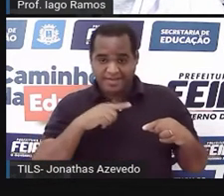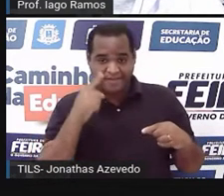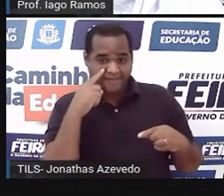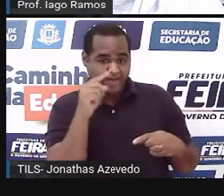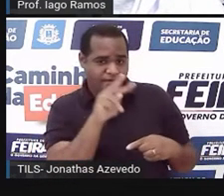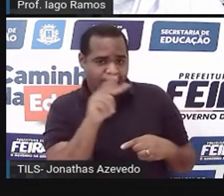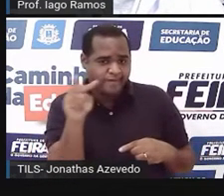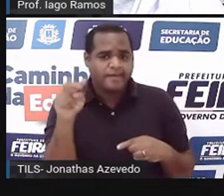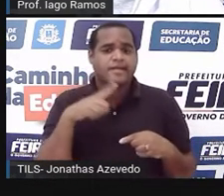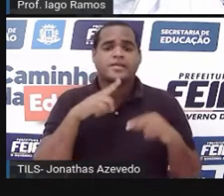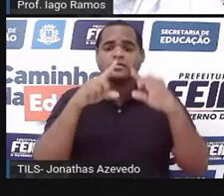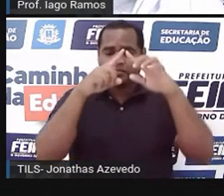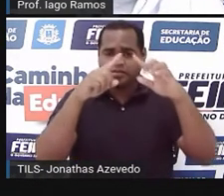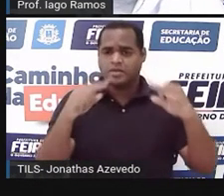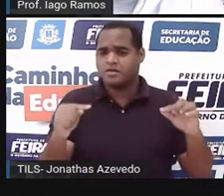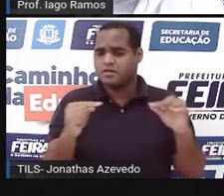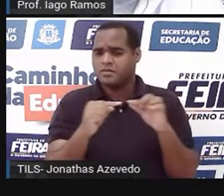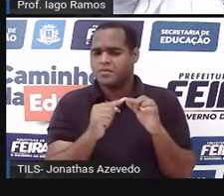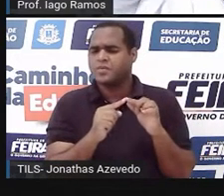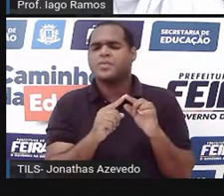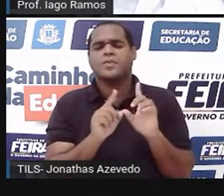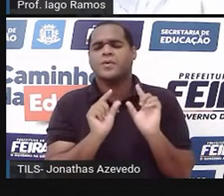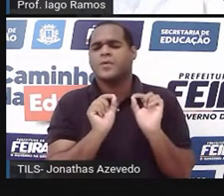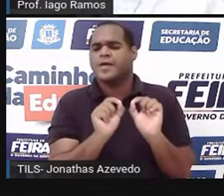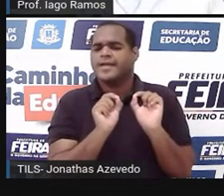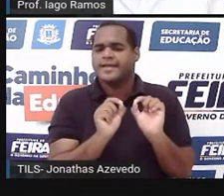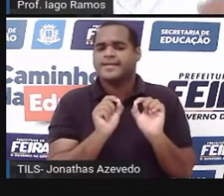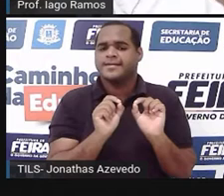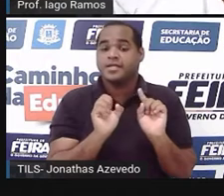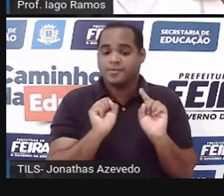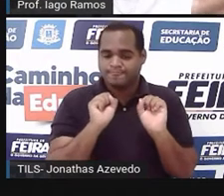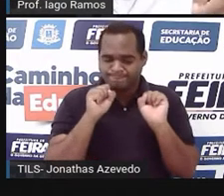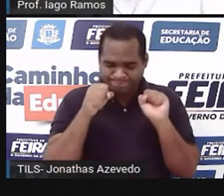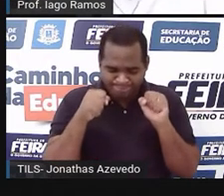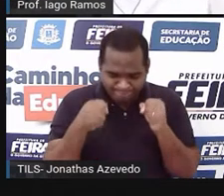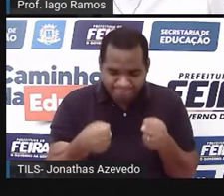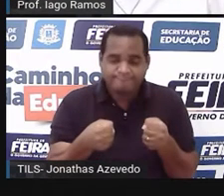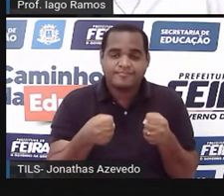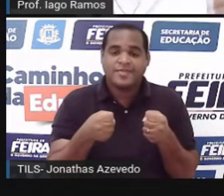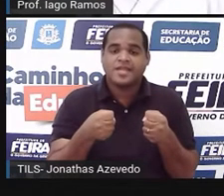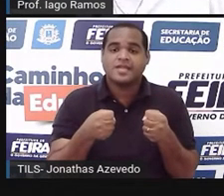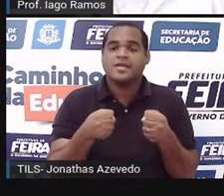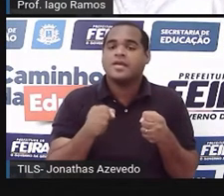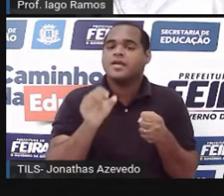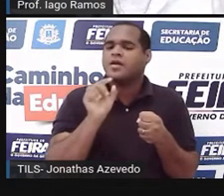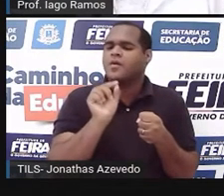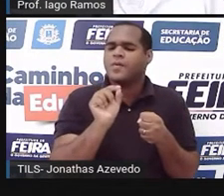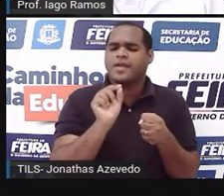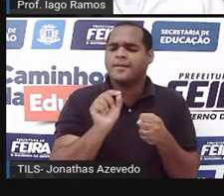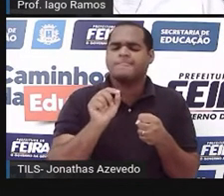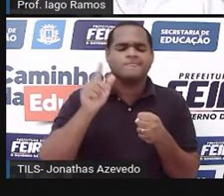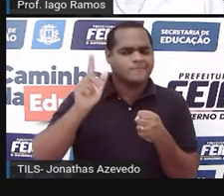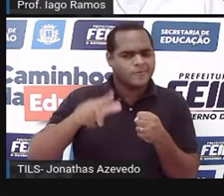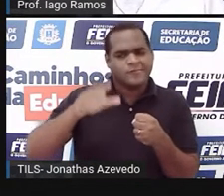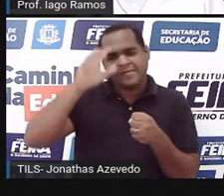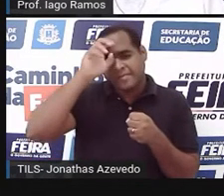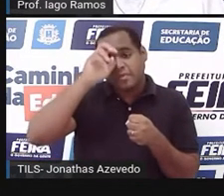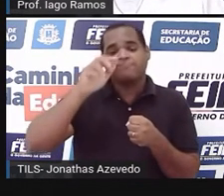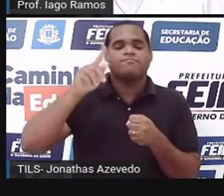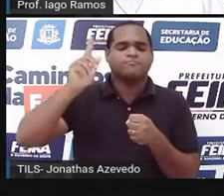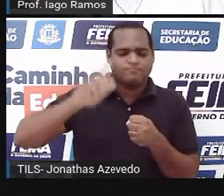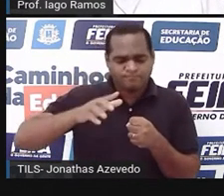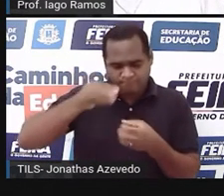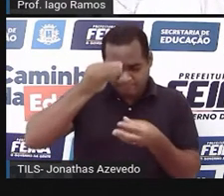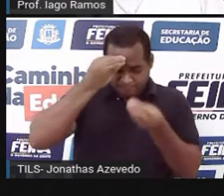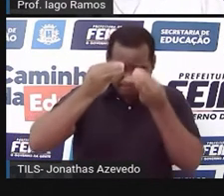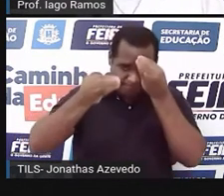a gente reforça, olha só, a gente dá um reforço nessa coisa que a gente já aprendeu, tá bom?